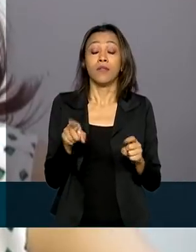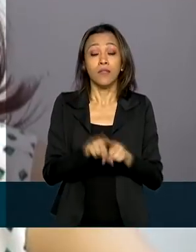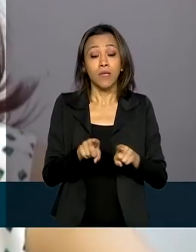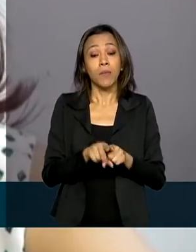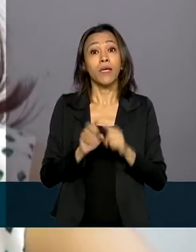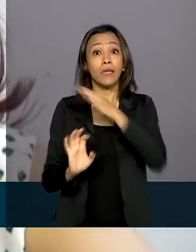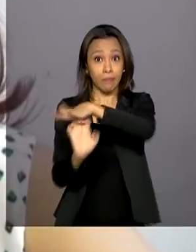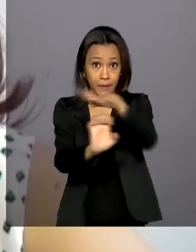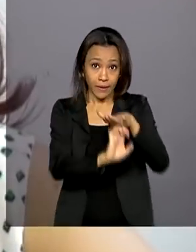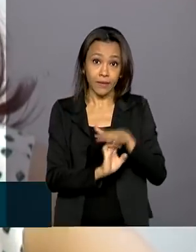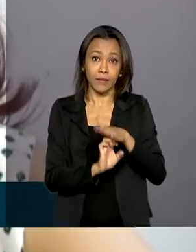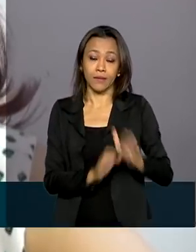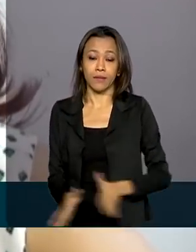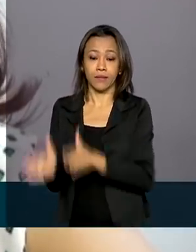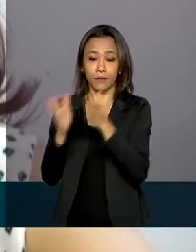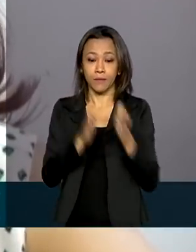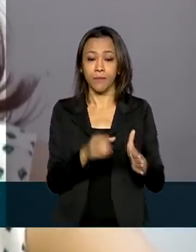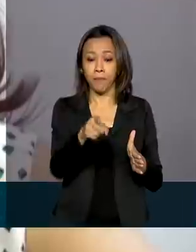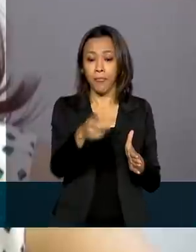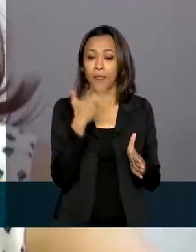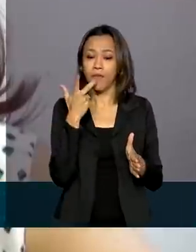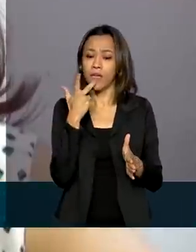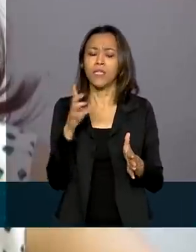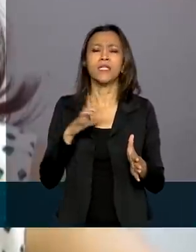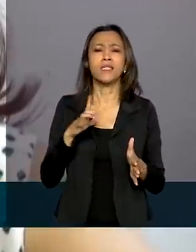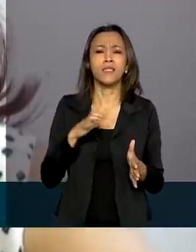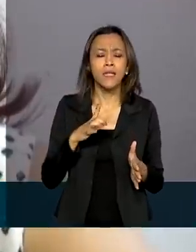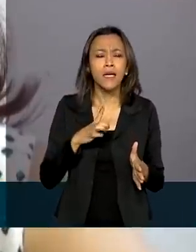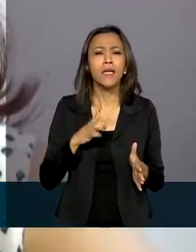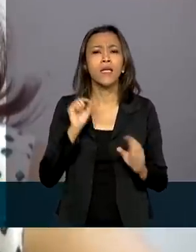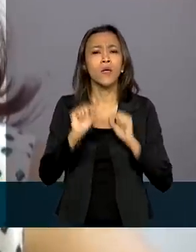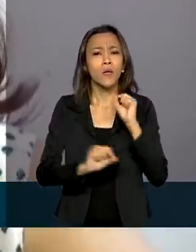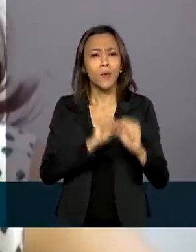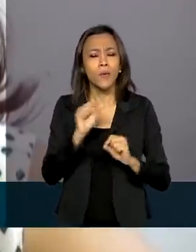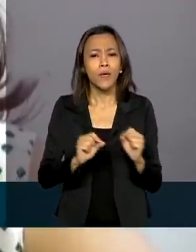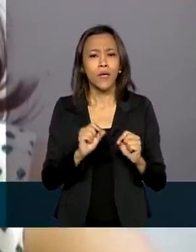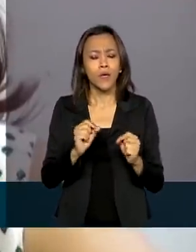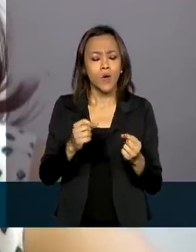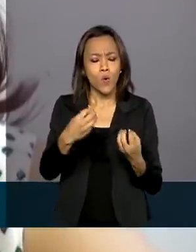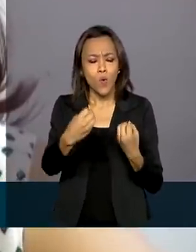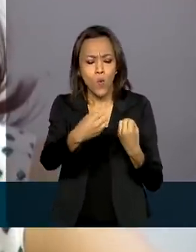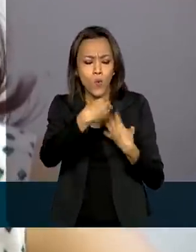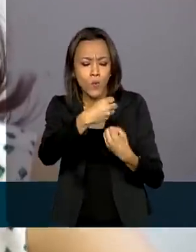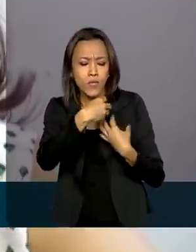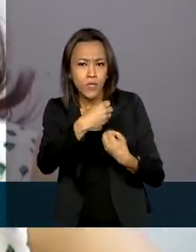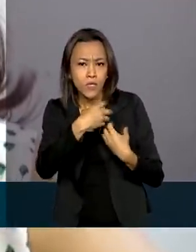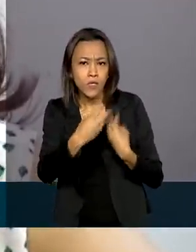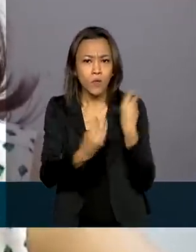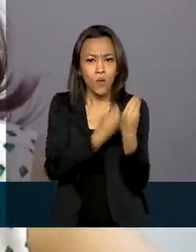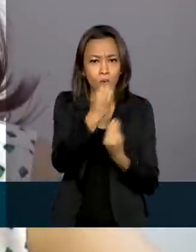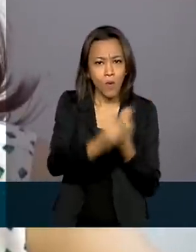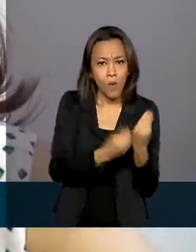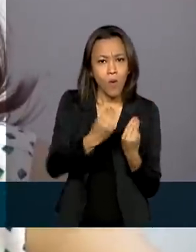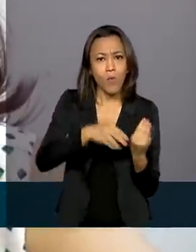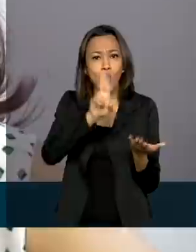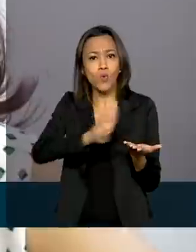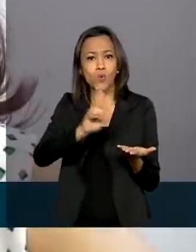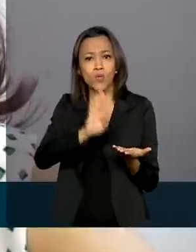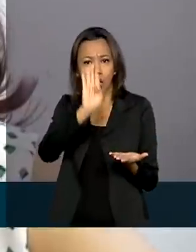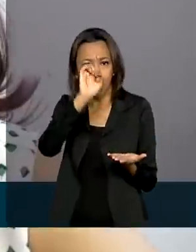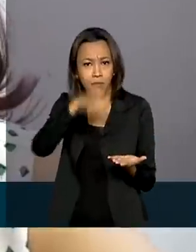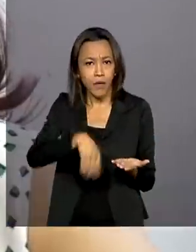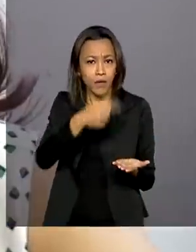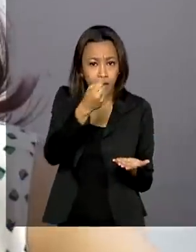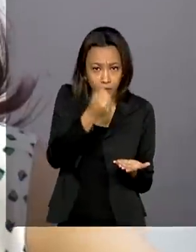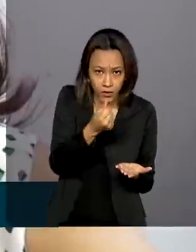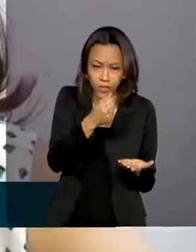Existe uma trilha, que é a trilha de educação financeira para os consumidores, formados de três cursos, que ensinam, por meio